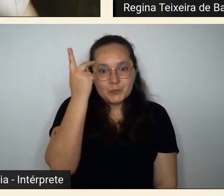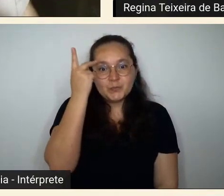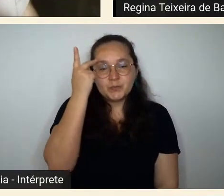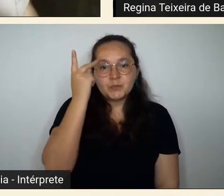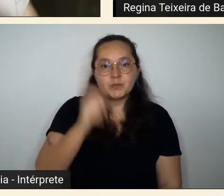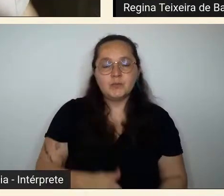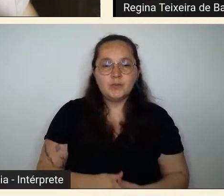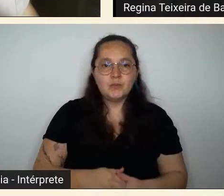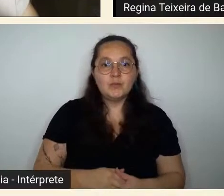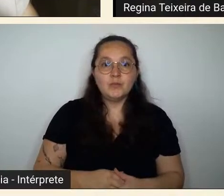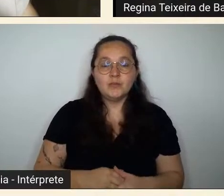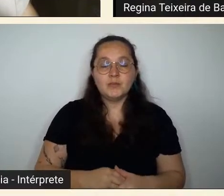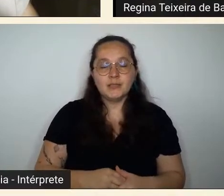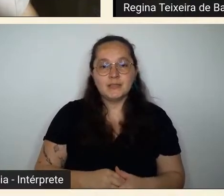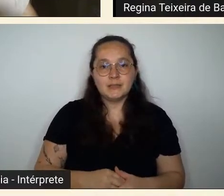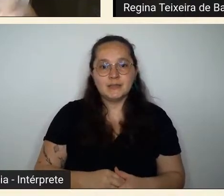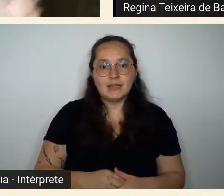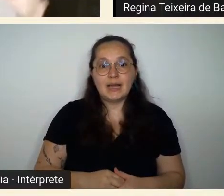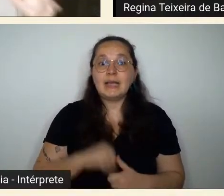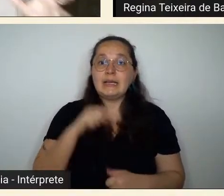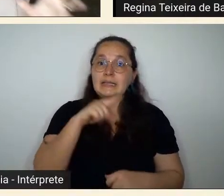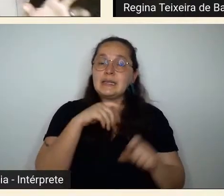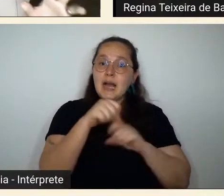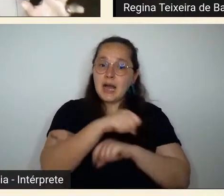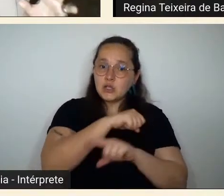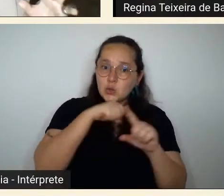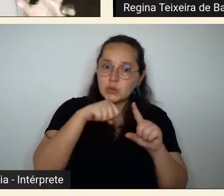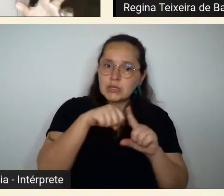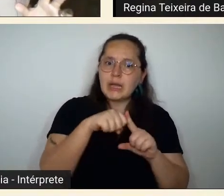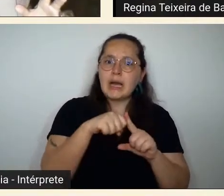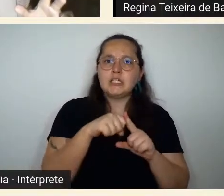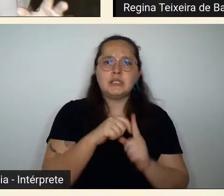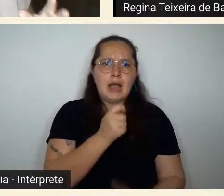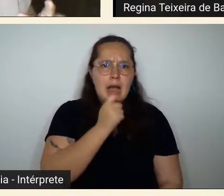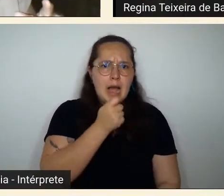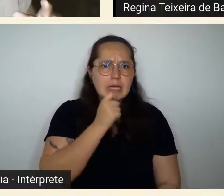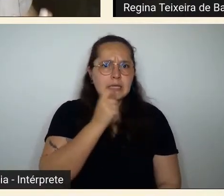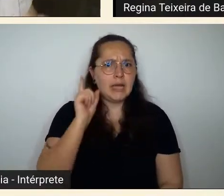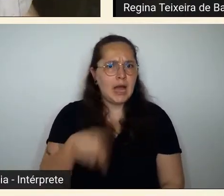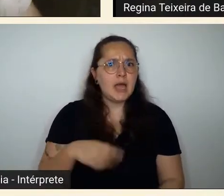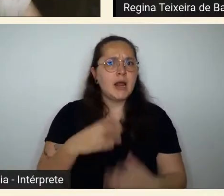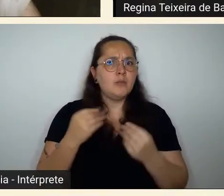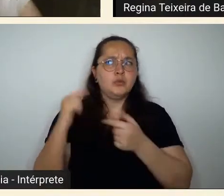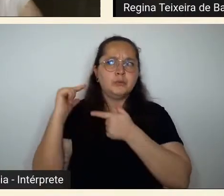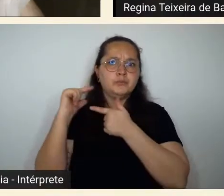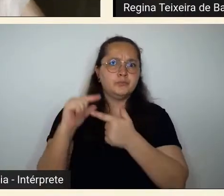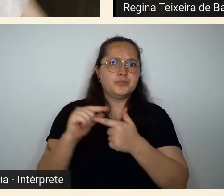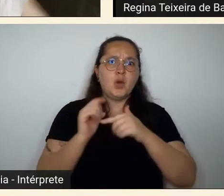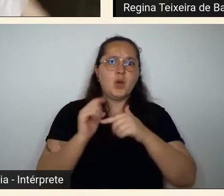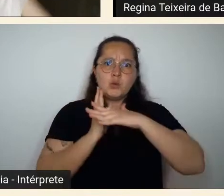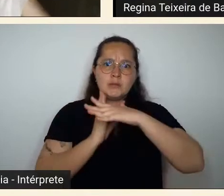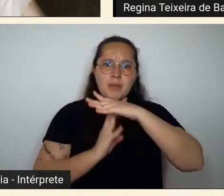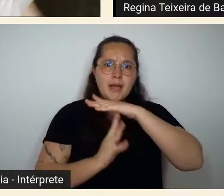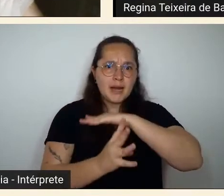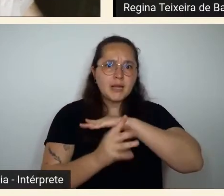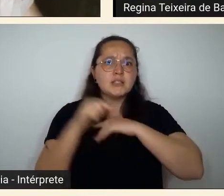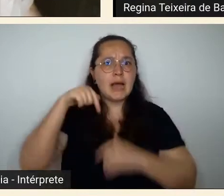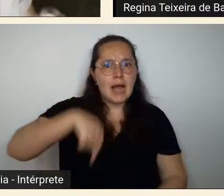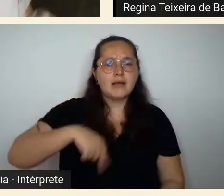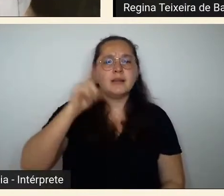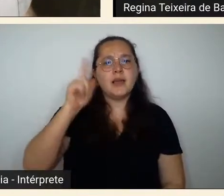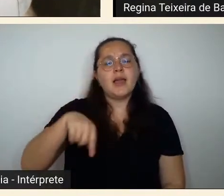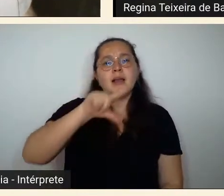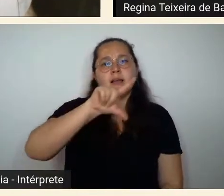sociedade estava ainda mais selecionada assim do ponto de vista dos imigrantes eram os italianos os